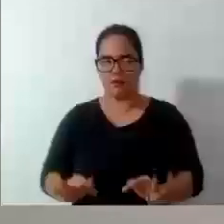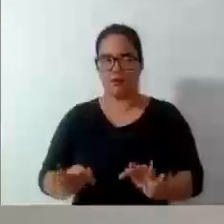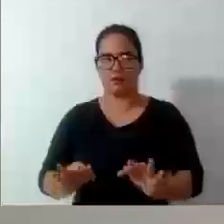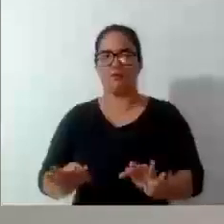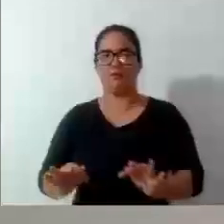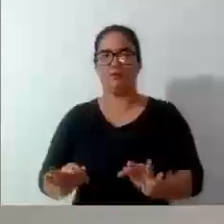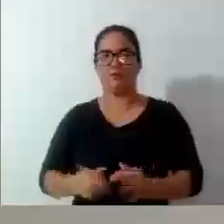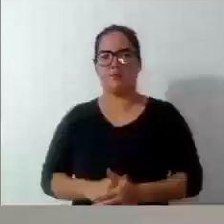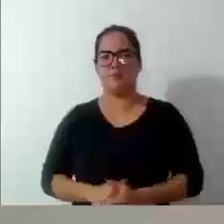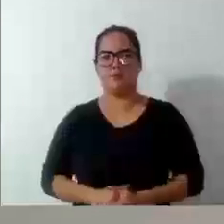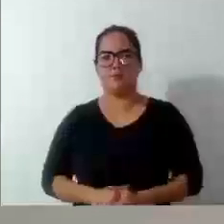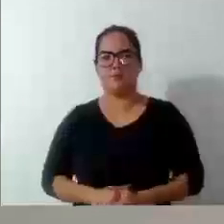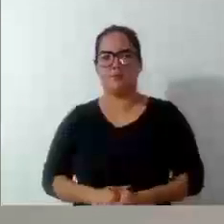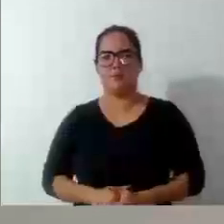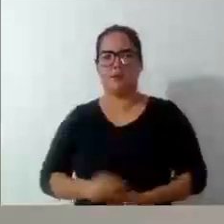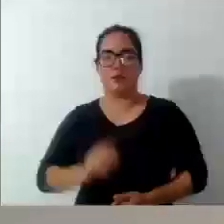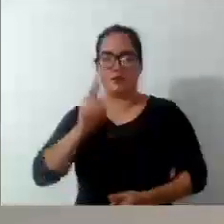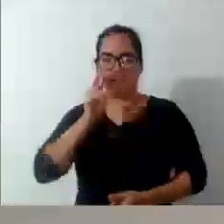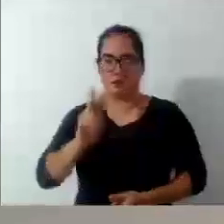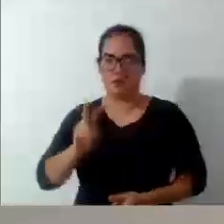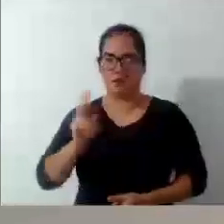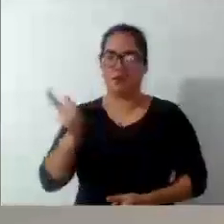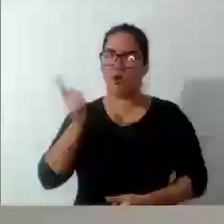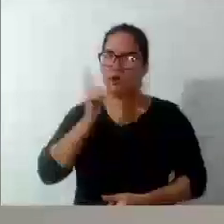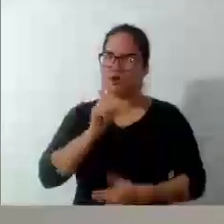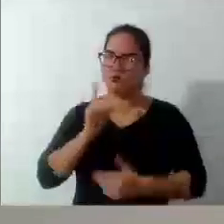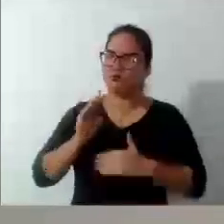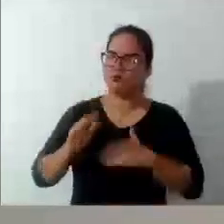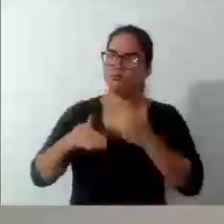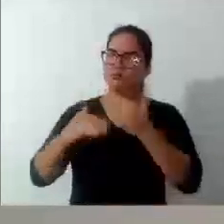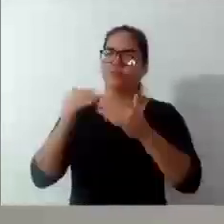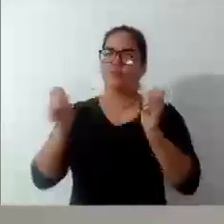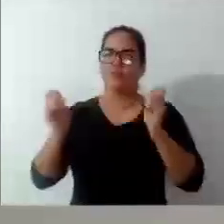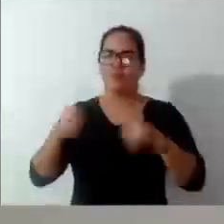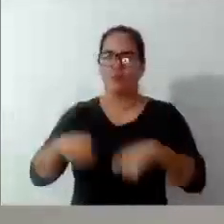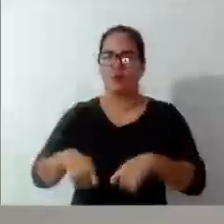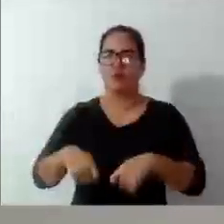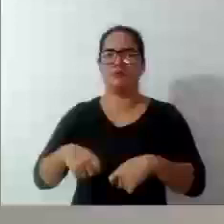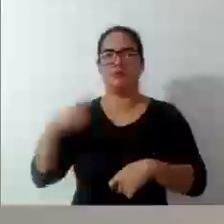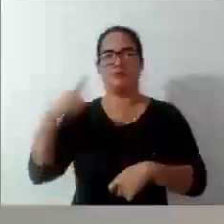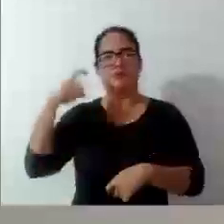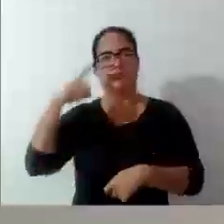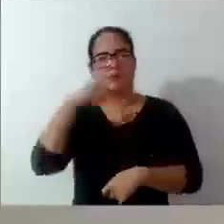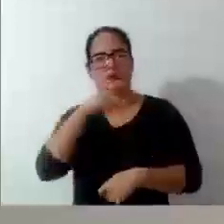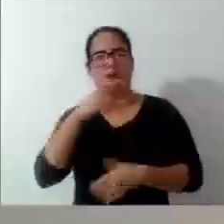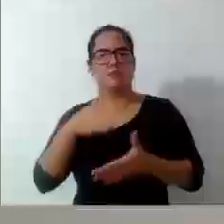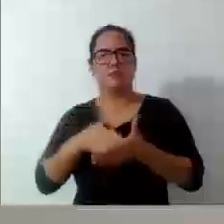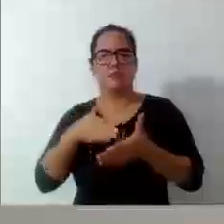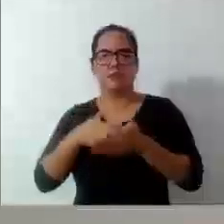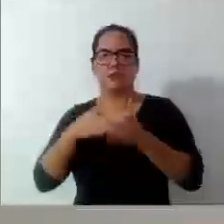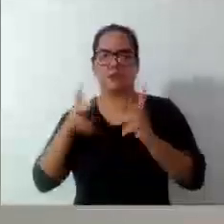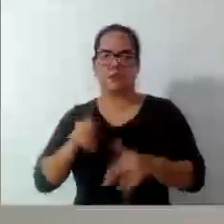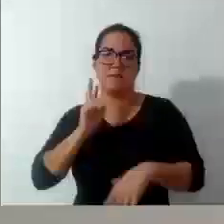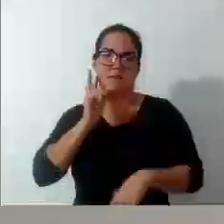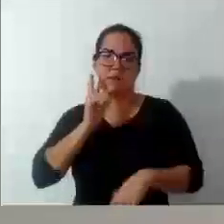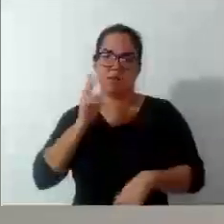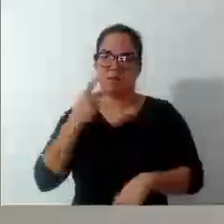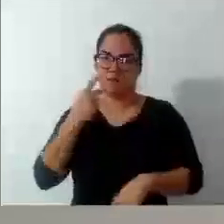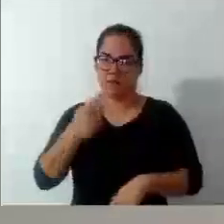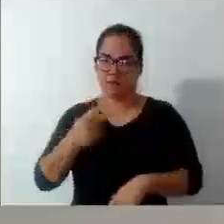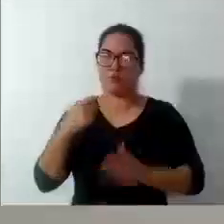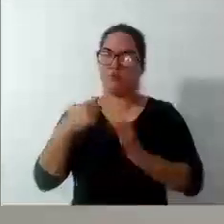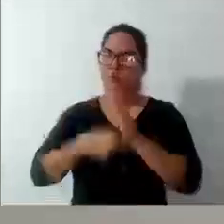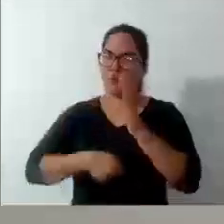que a gente tinha conseguido o êxito, com muita dificuldade, como o vereador Cristian falou, muita luta,